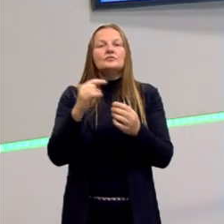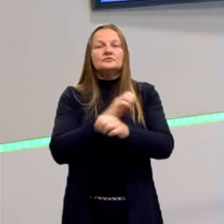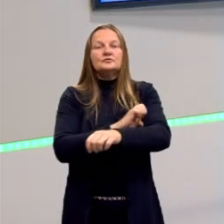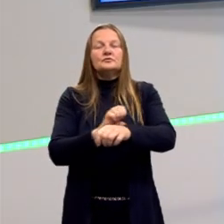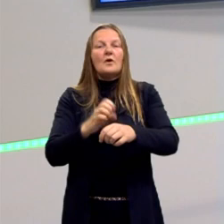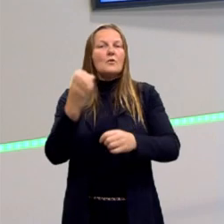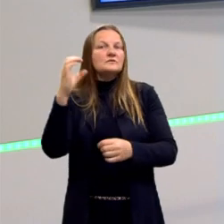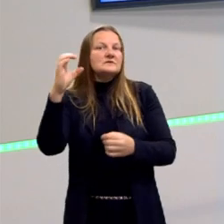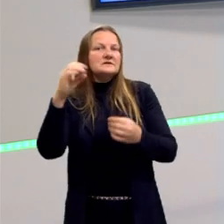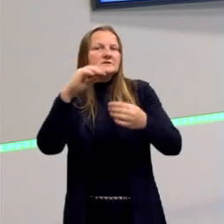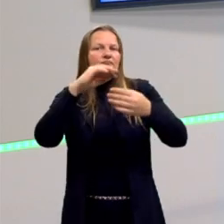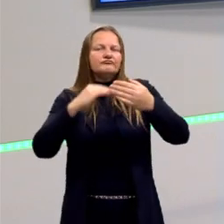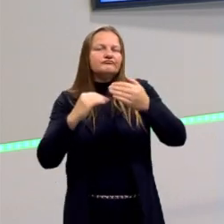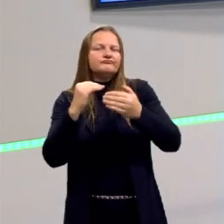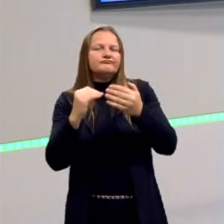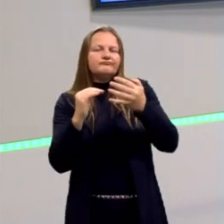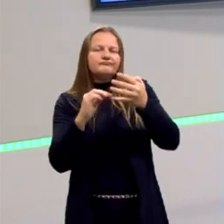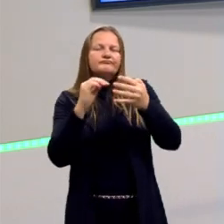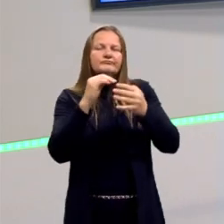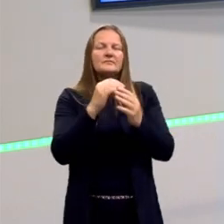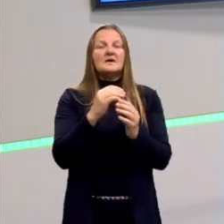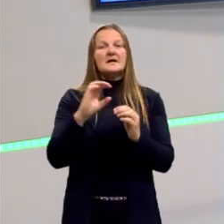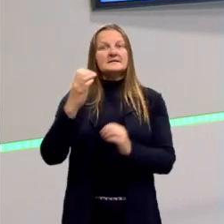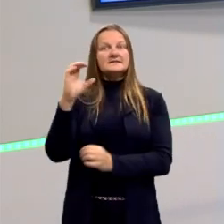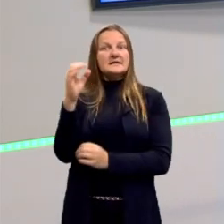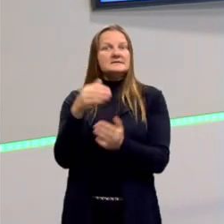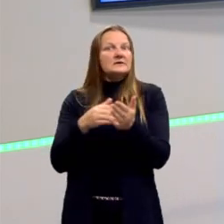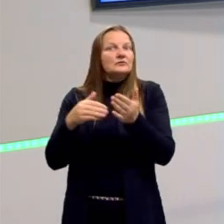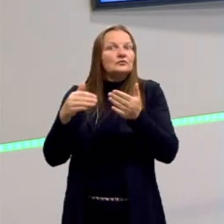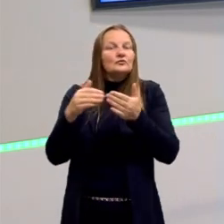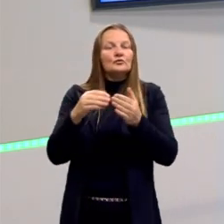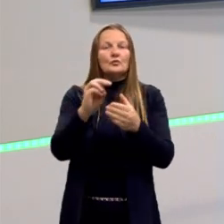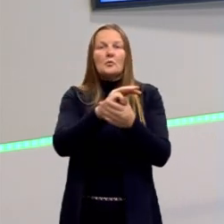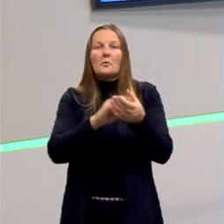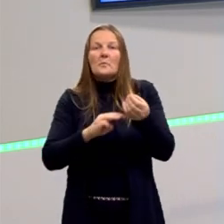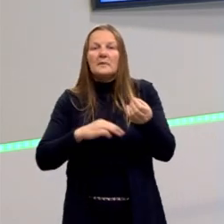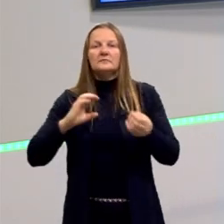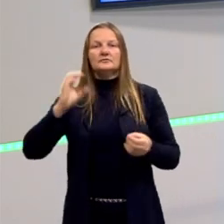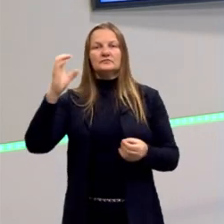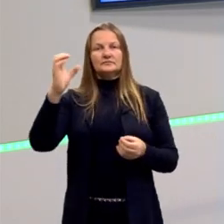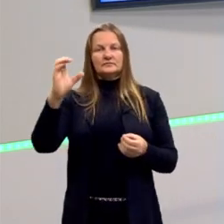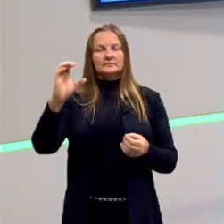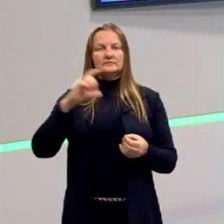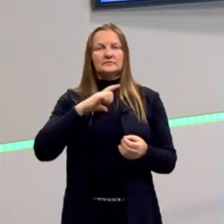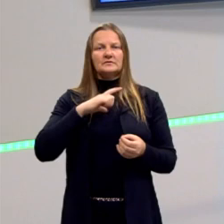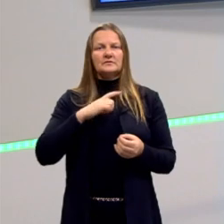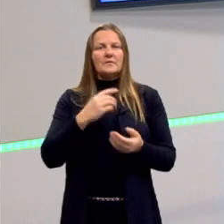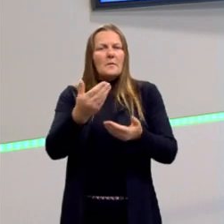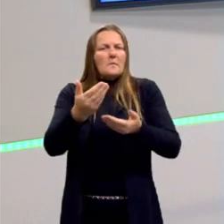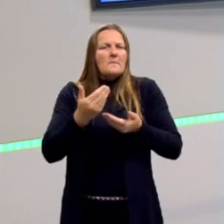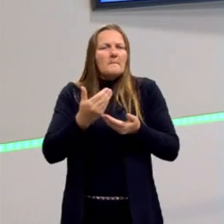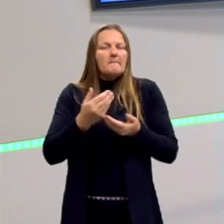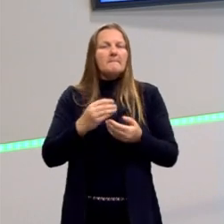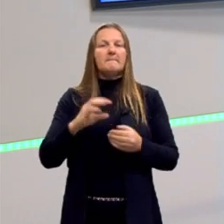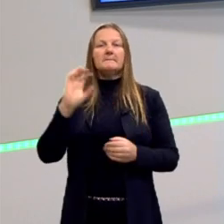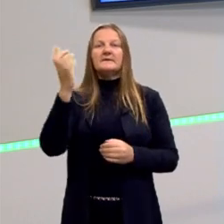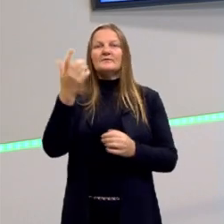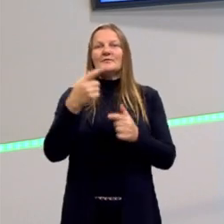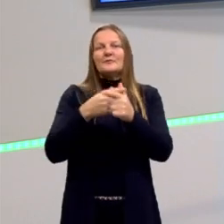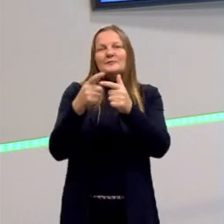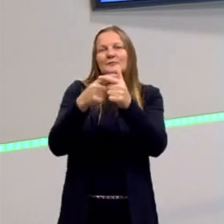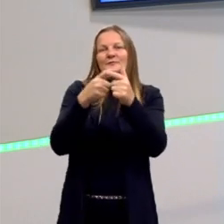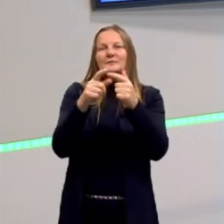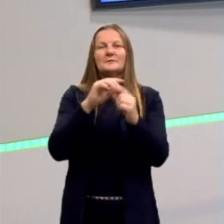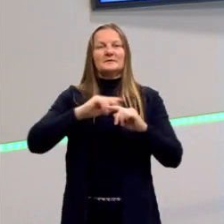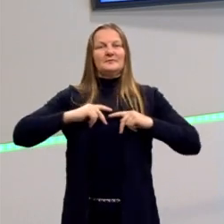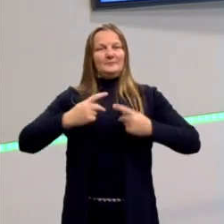científico. Onde ele defendia que a ciência, o método científico, a ciência resolveria os